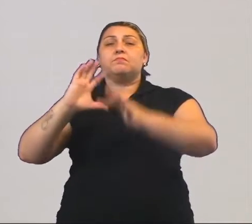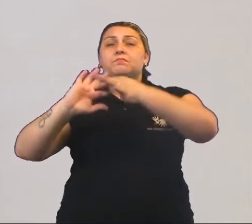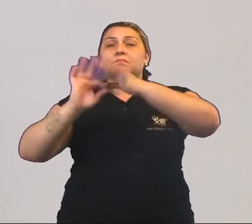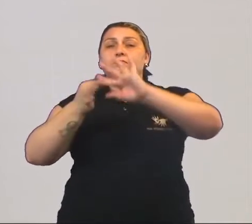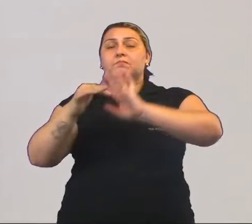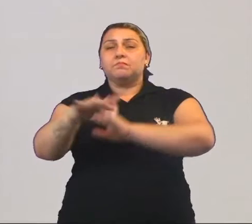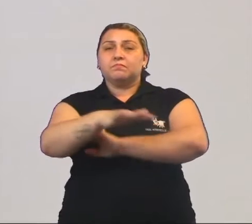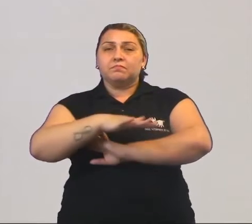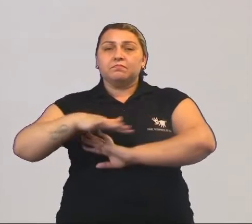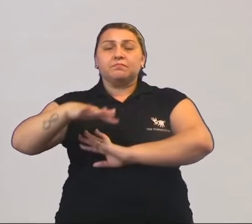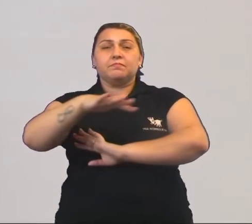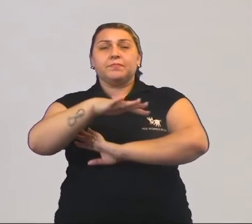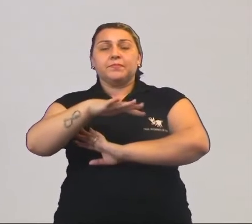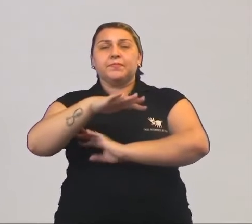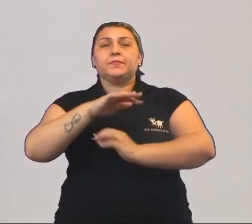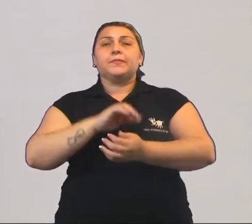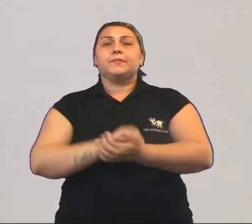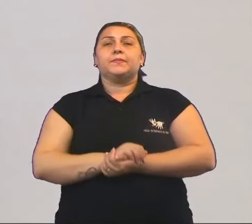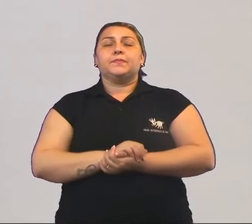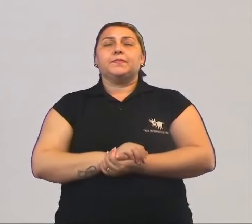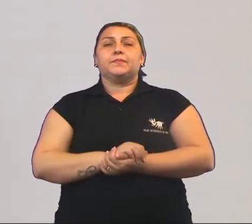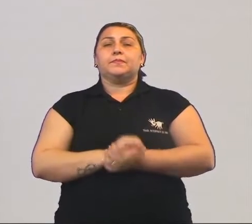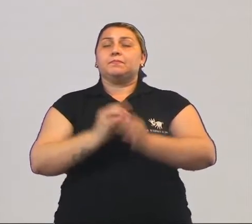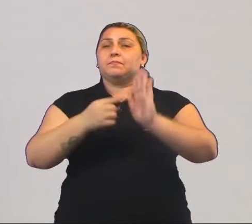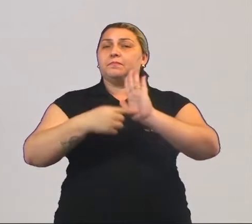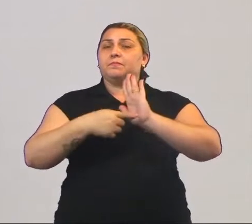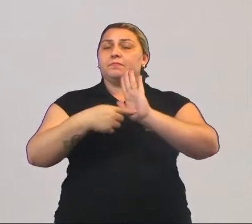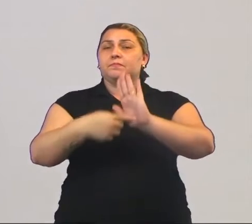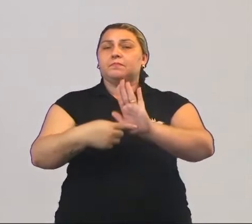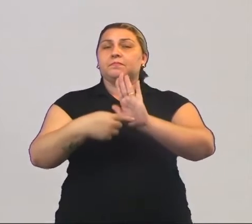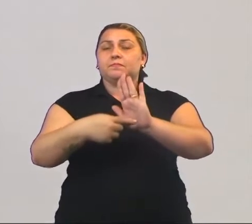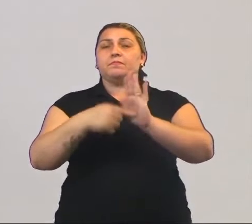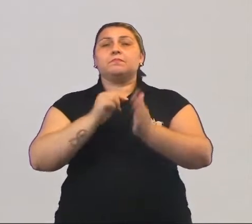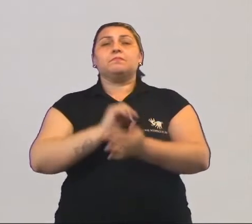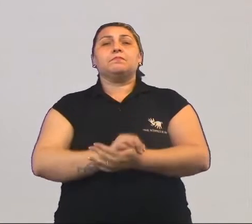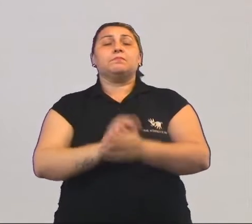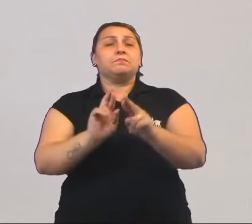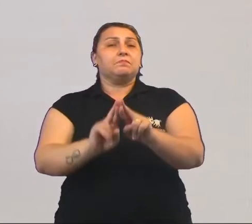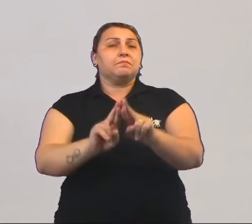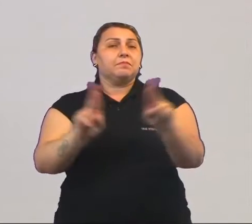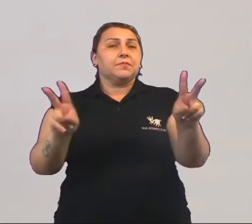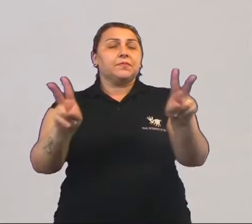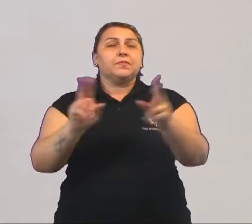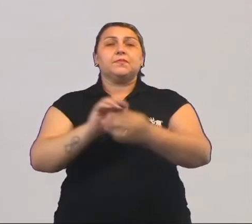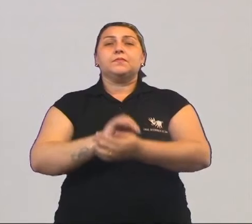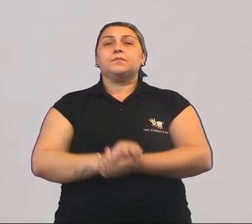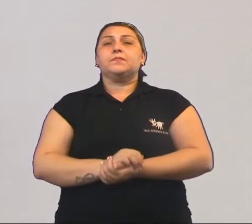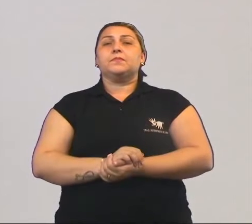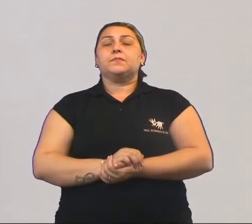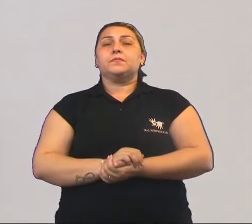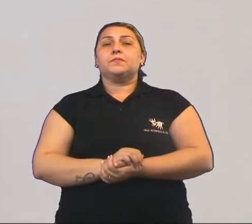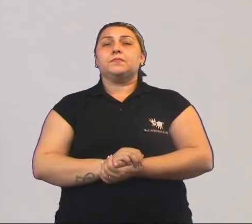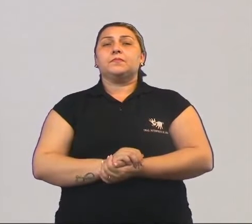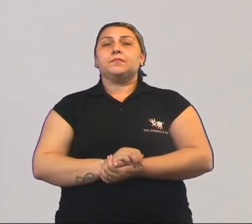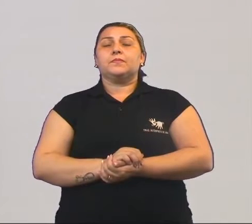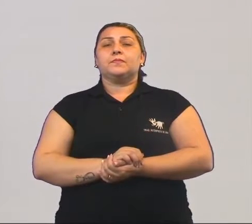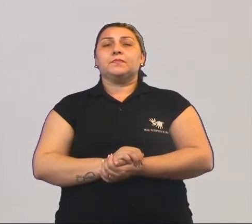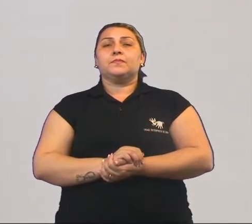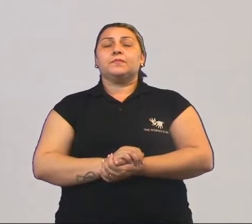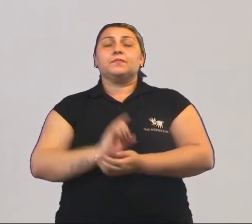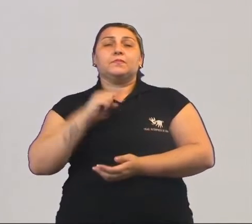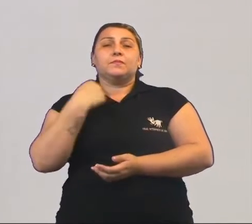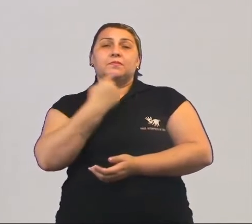social e que acabam, digamos assim, mostrando essa diferenciação entre os indivíduos.